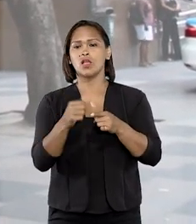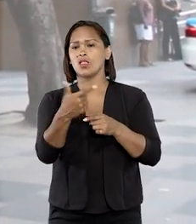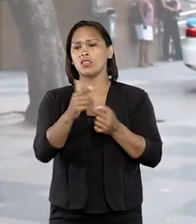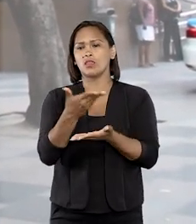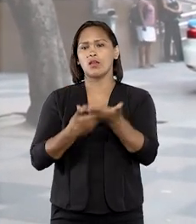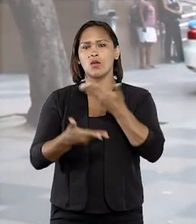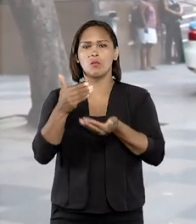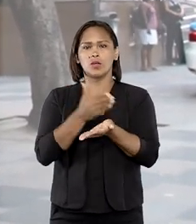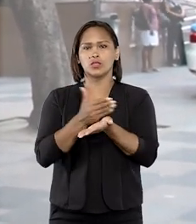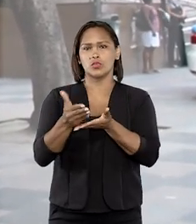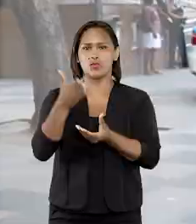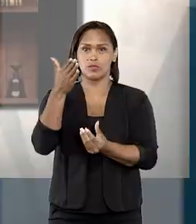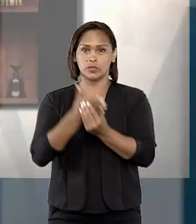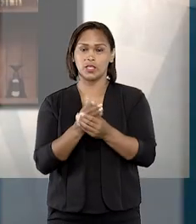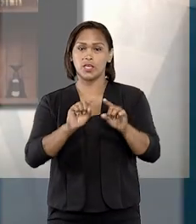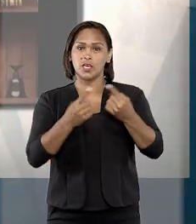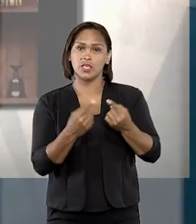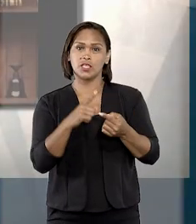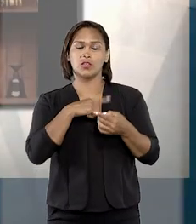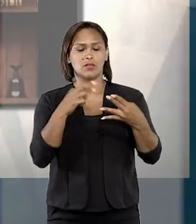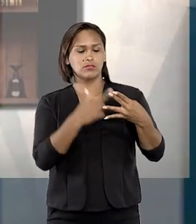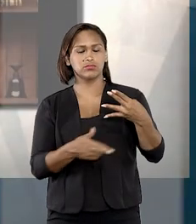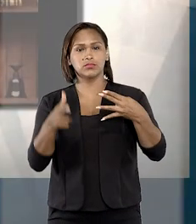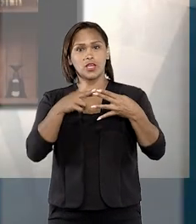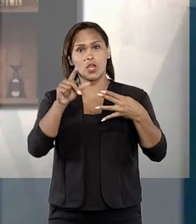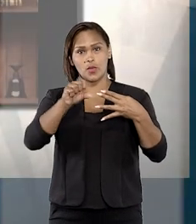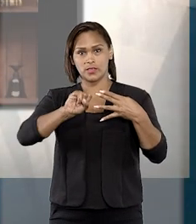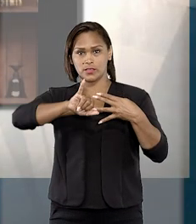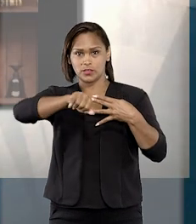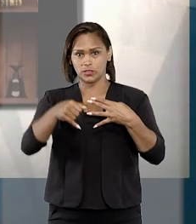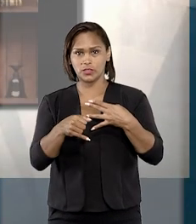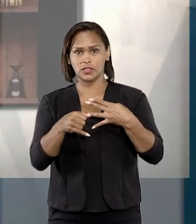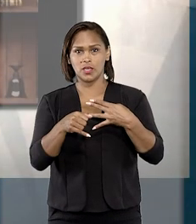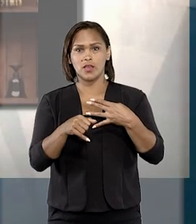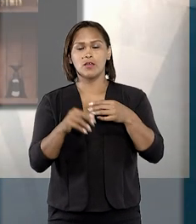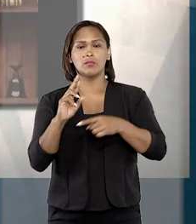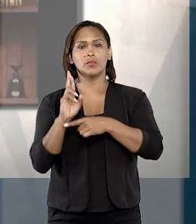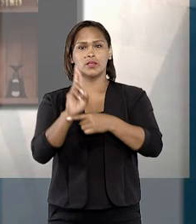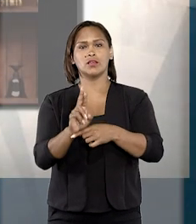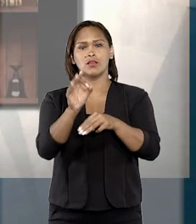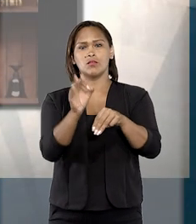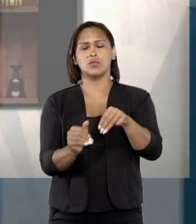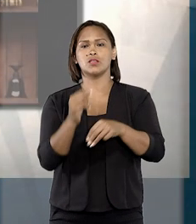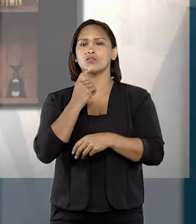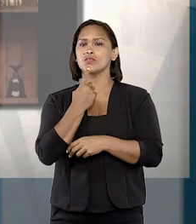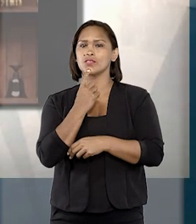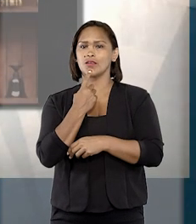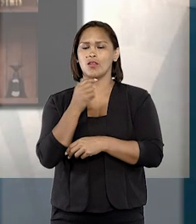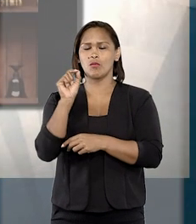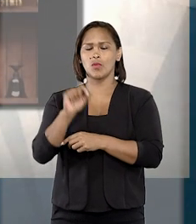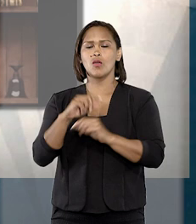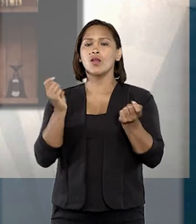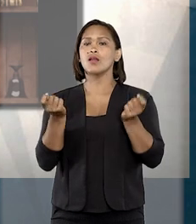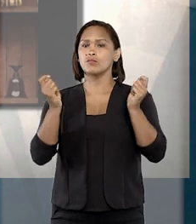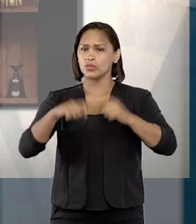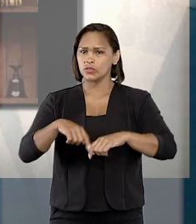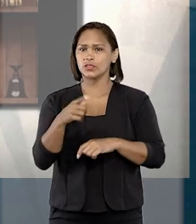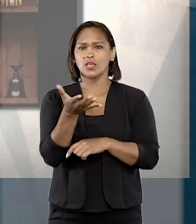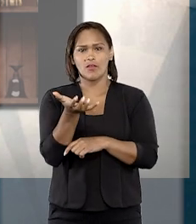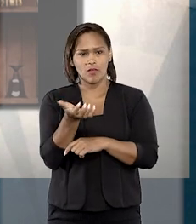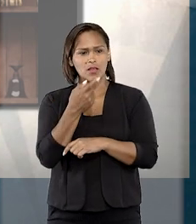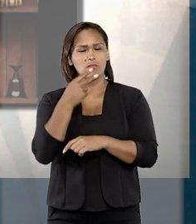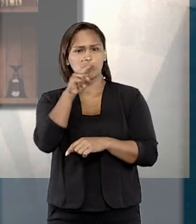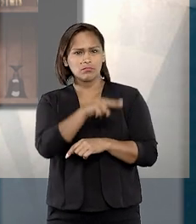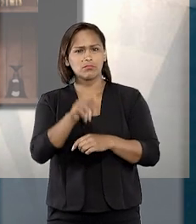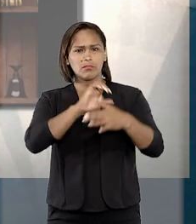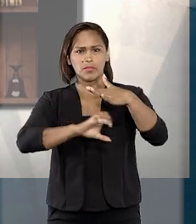quais não eram parte do processo. Por isso, houve recurso ao STJ. Para o relator ministro Luiz Felipe Salomão, é possível